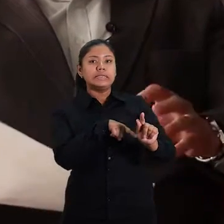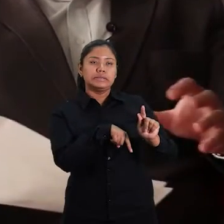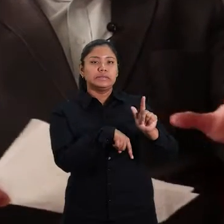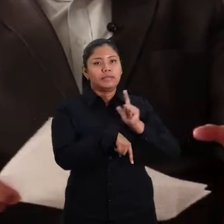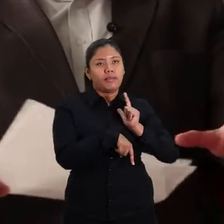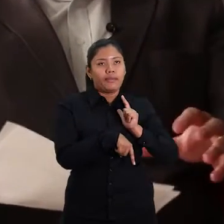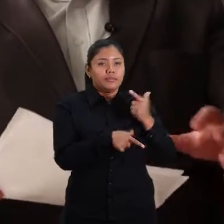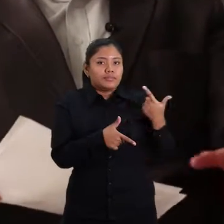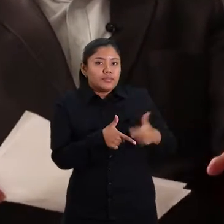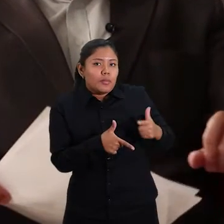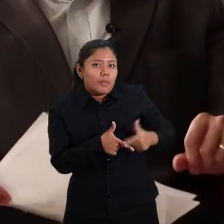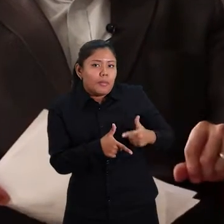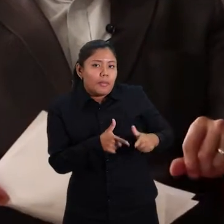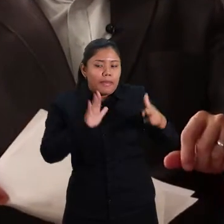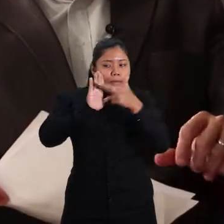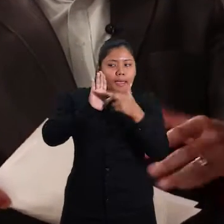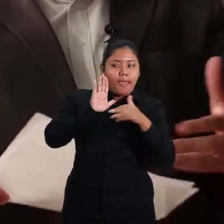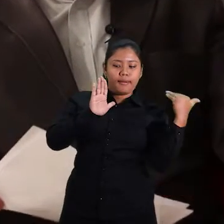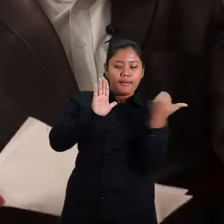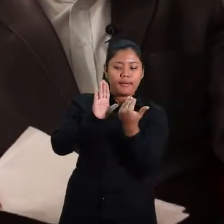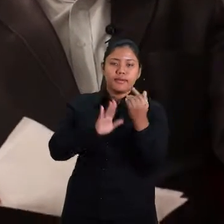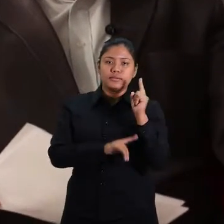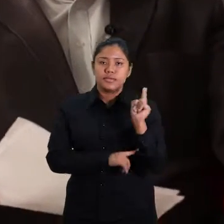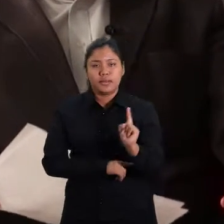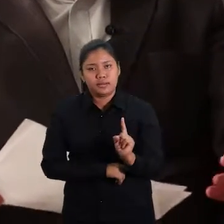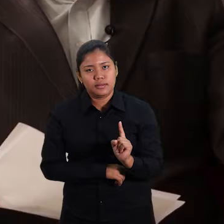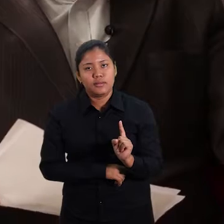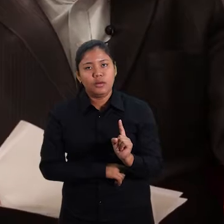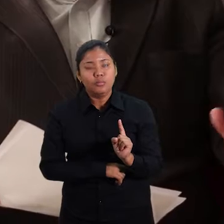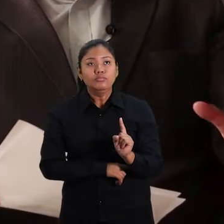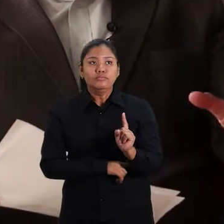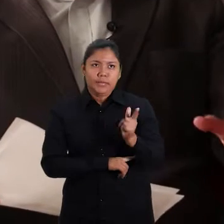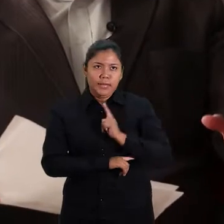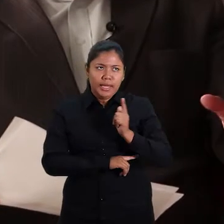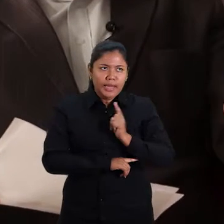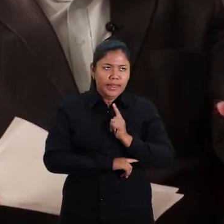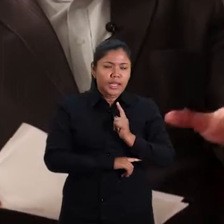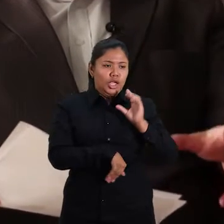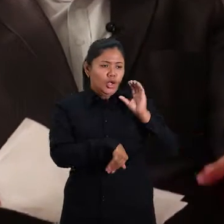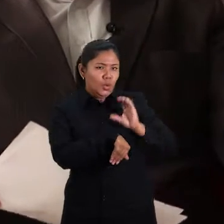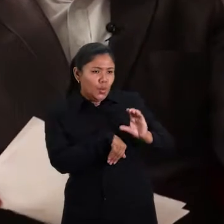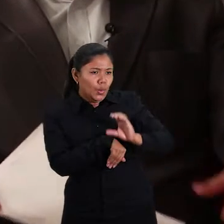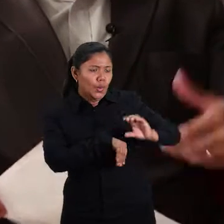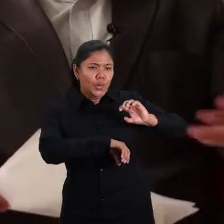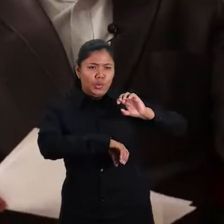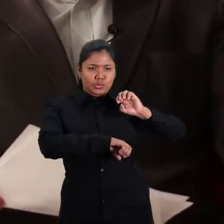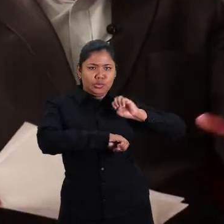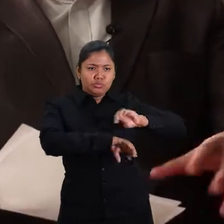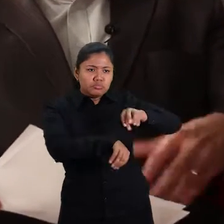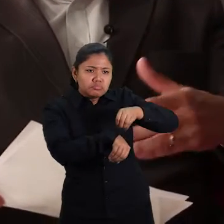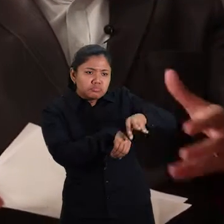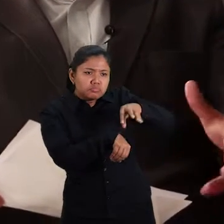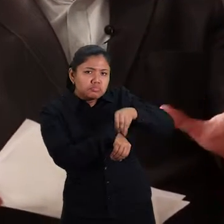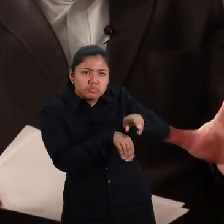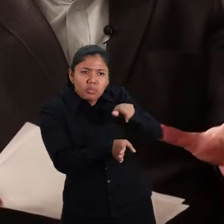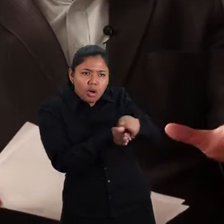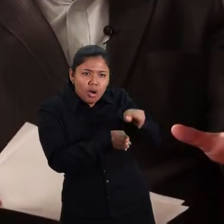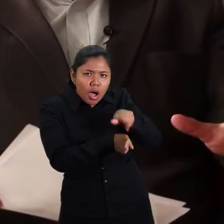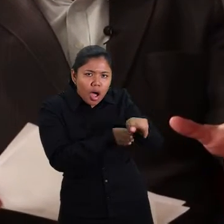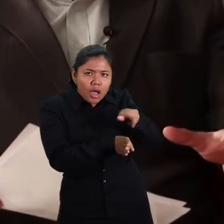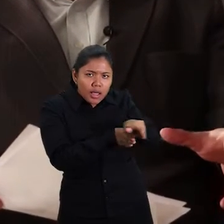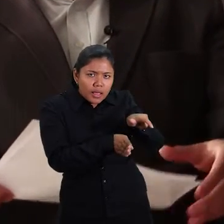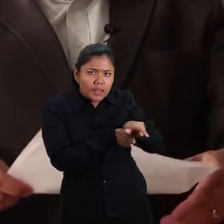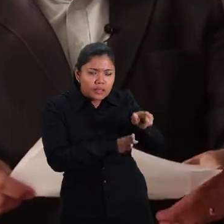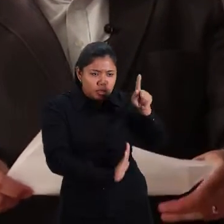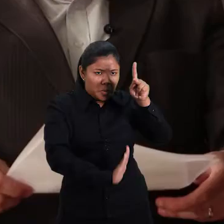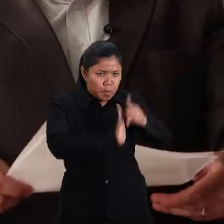cometendo alguma irregularidade, não por intenção. É feito algum tipo de capacitação, acompanhamento,